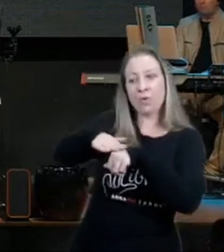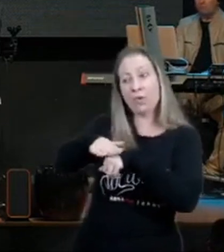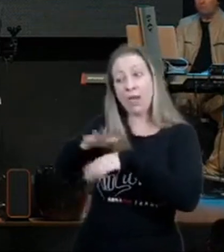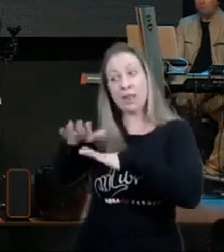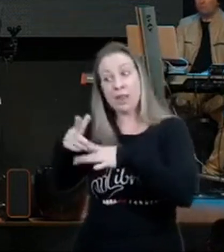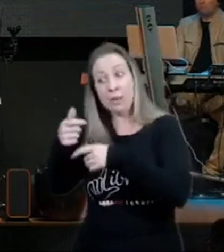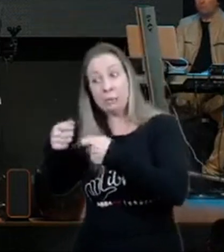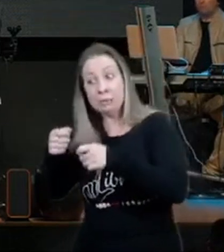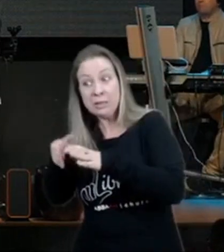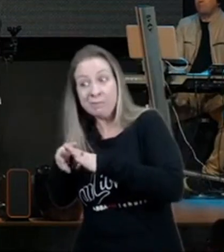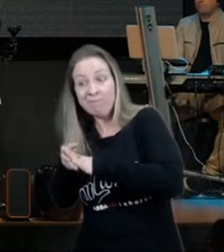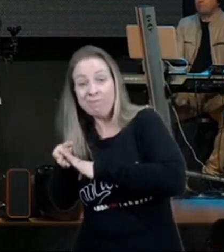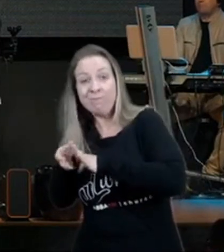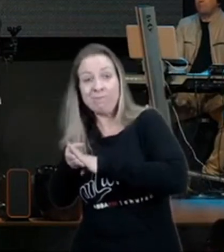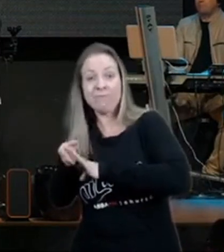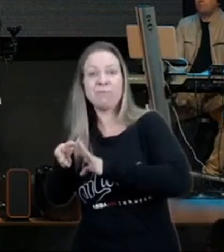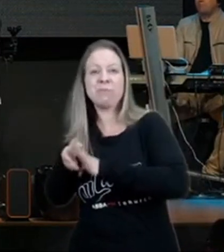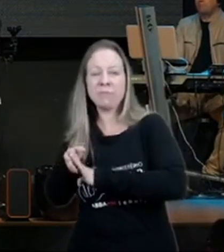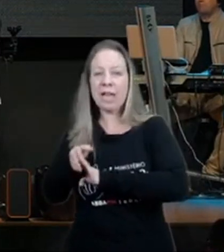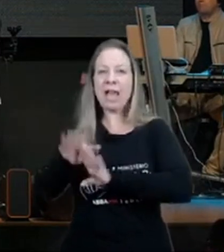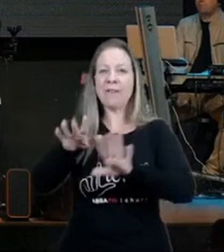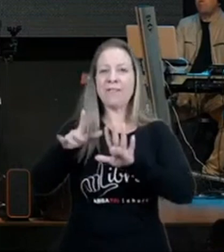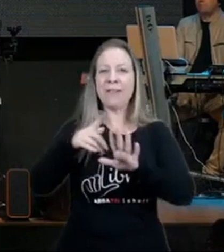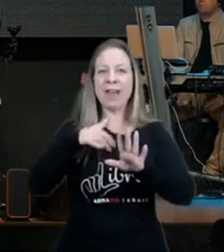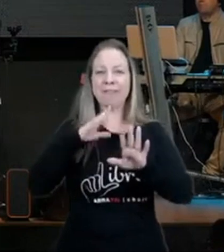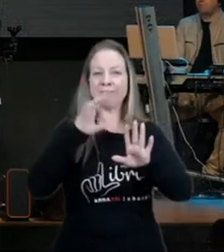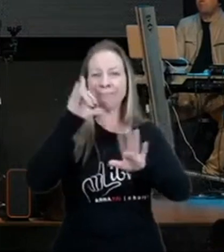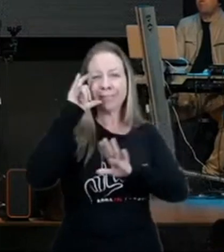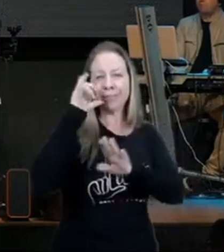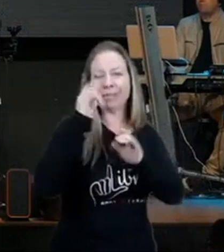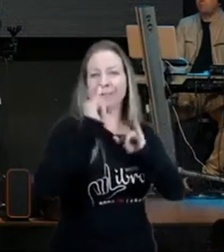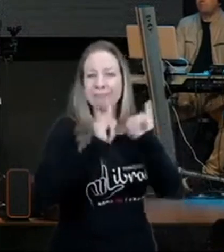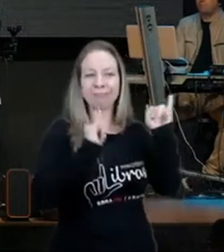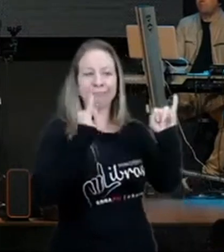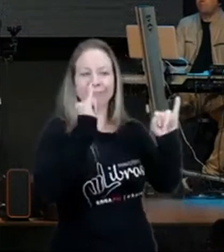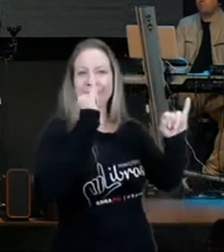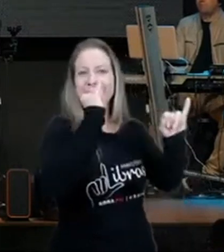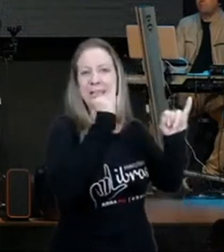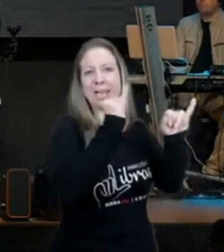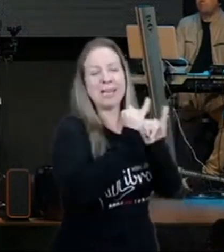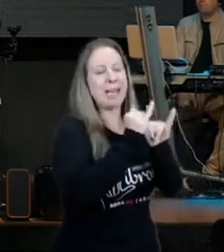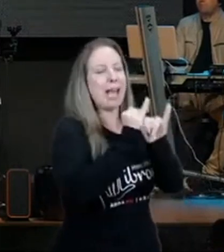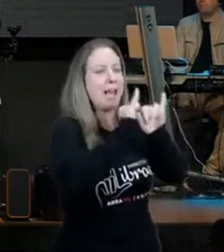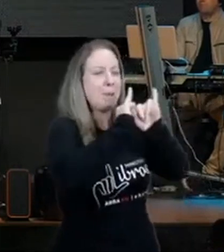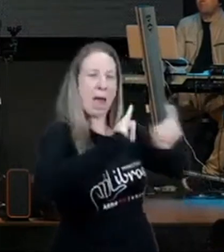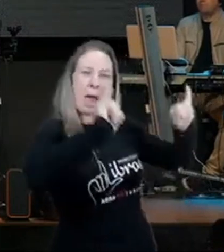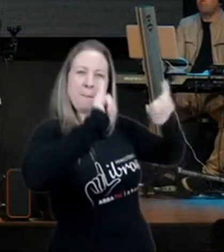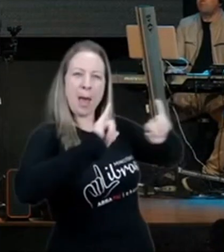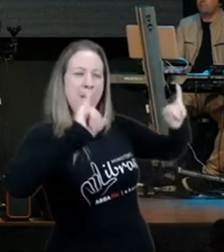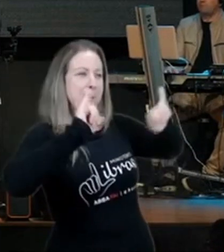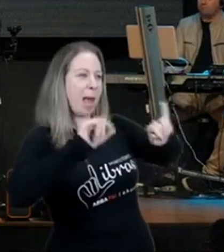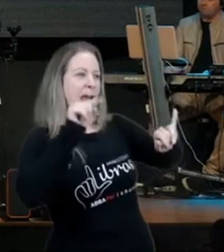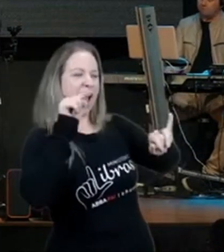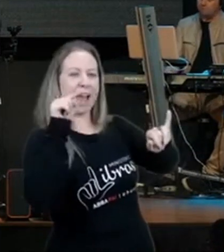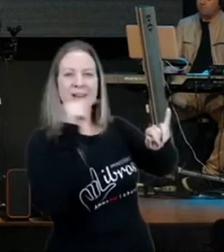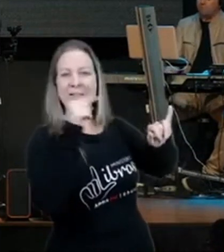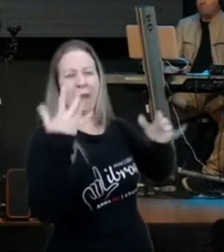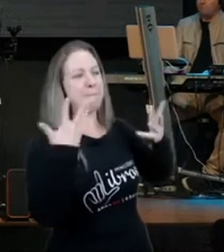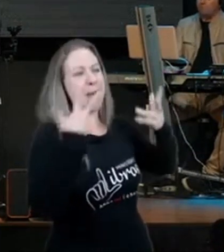ficam fazendo declaração de amor na internet, mas pessoalmente, estão presentes, nos dias que a gente precisa,